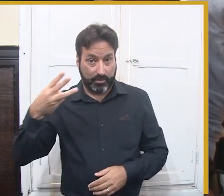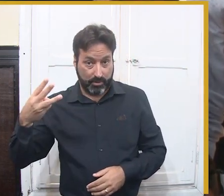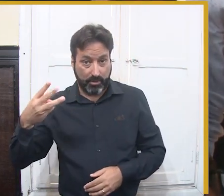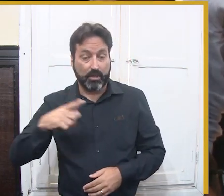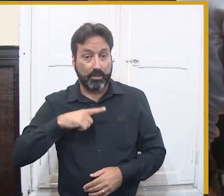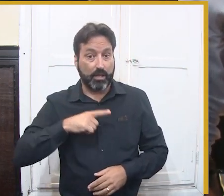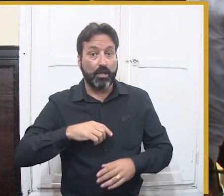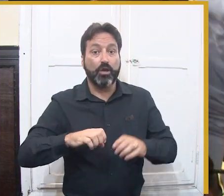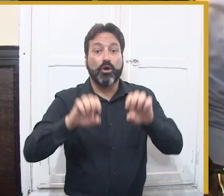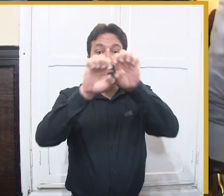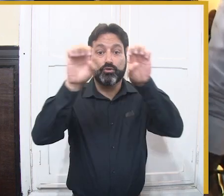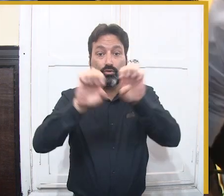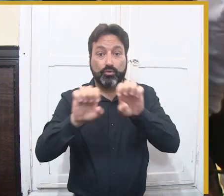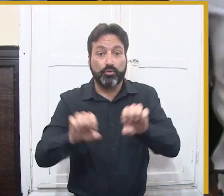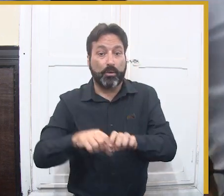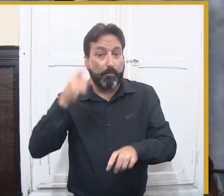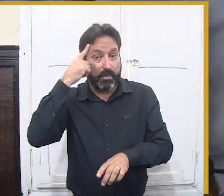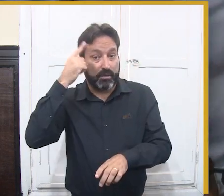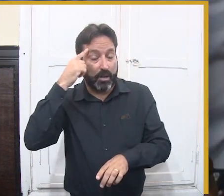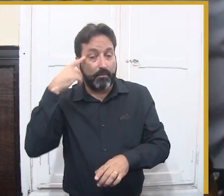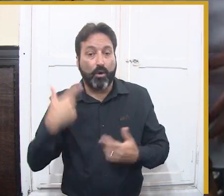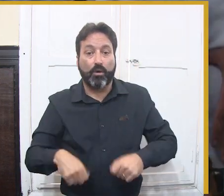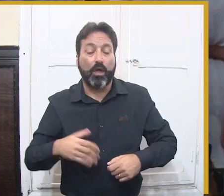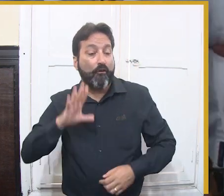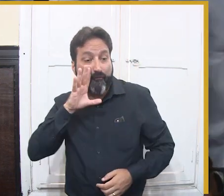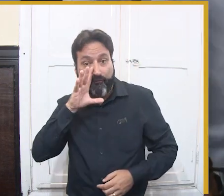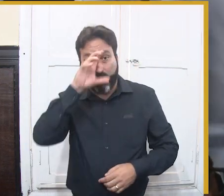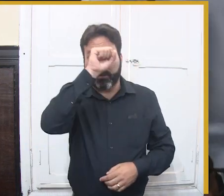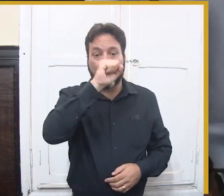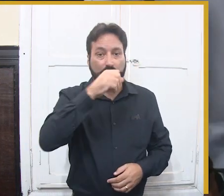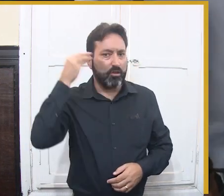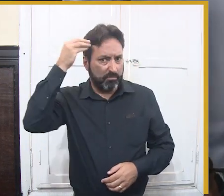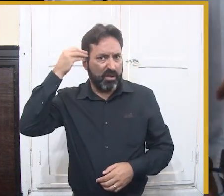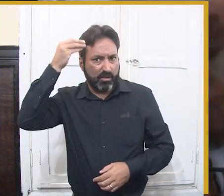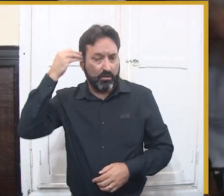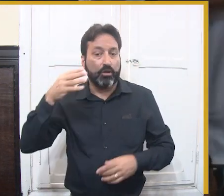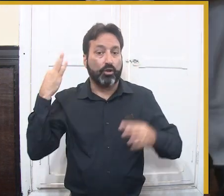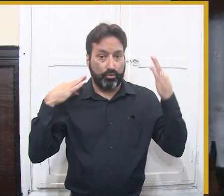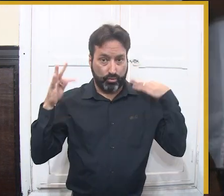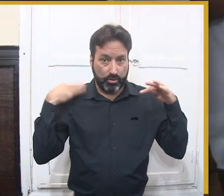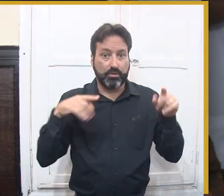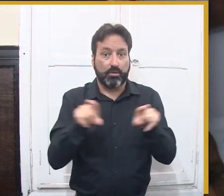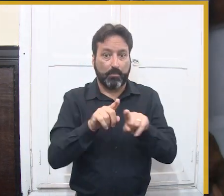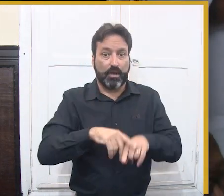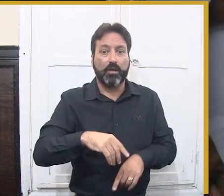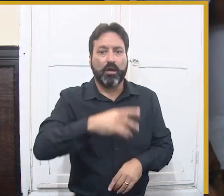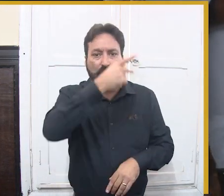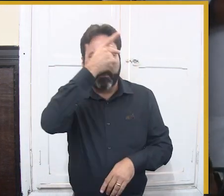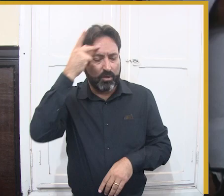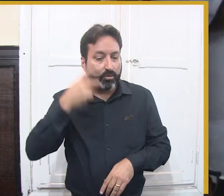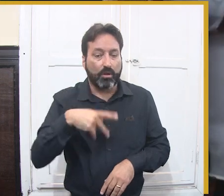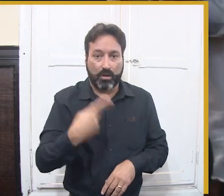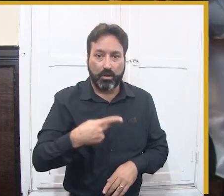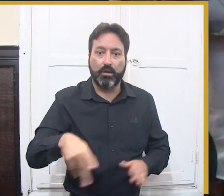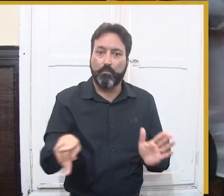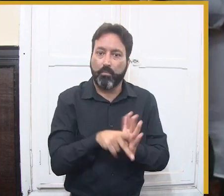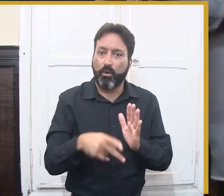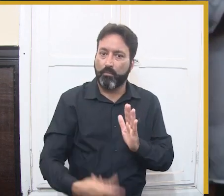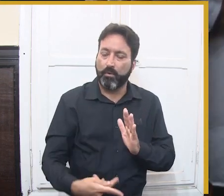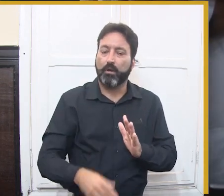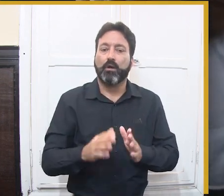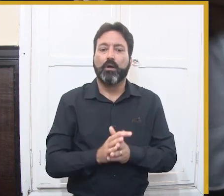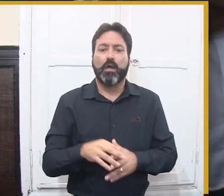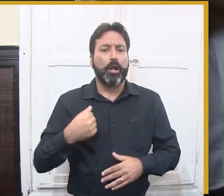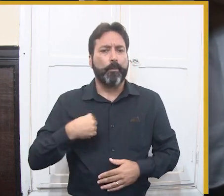Pernambuco, Rio Grande do Norte, voltado para dormir aqui na nossa cidade por conta do que Campina Grande era. Em 2023, nós